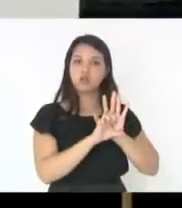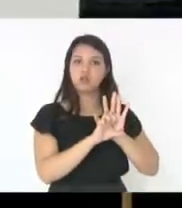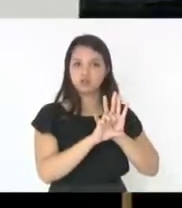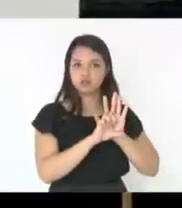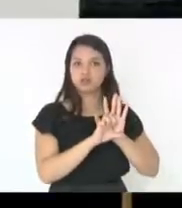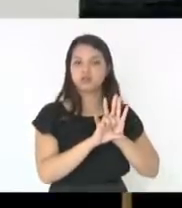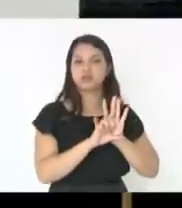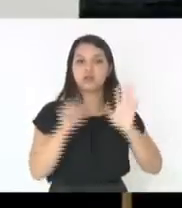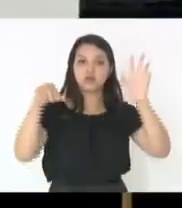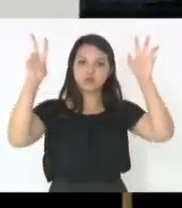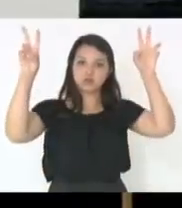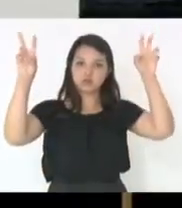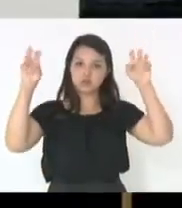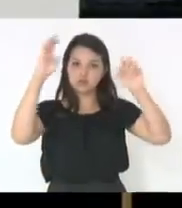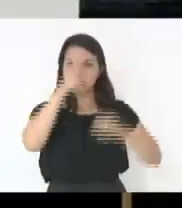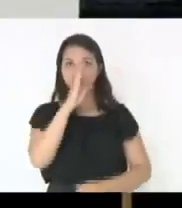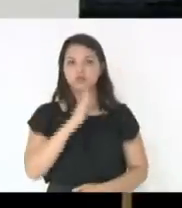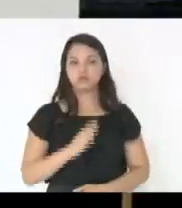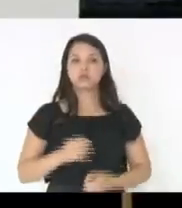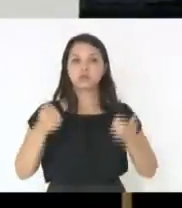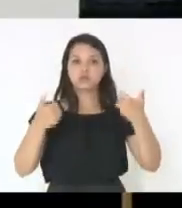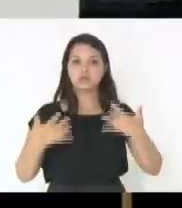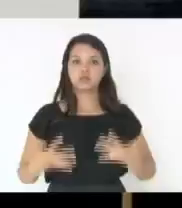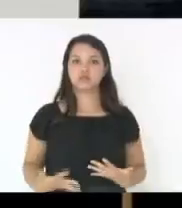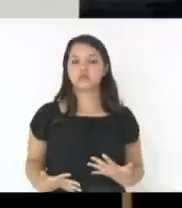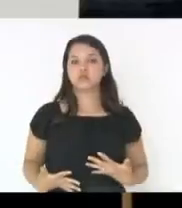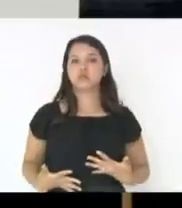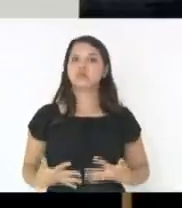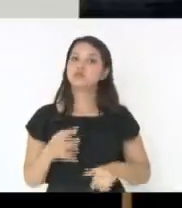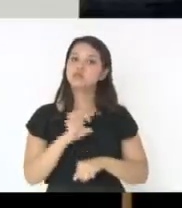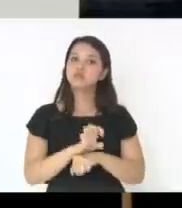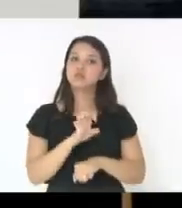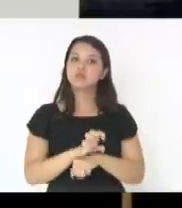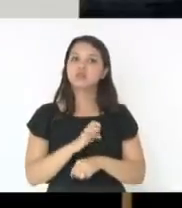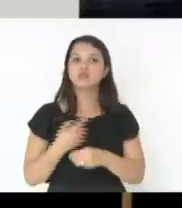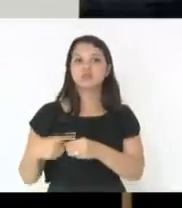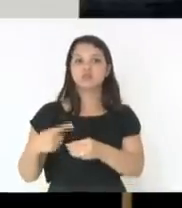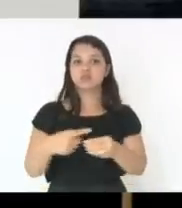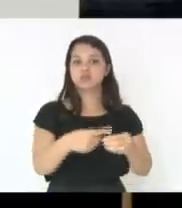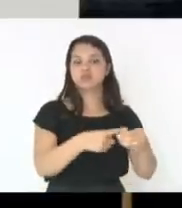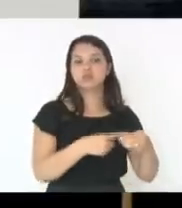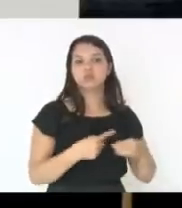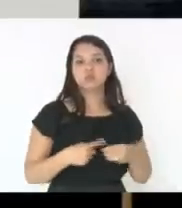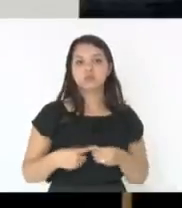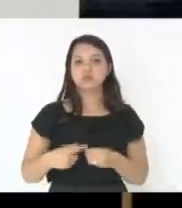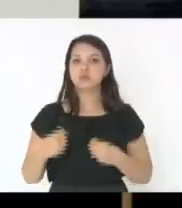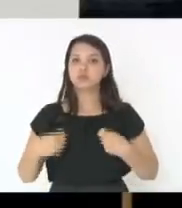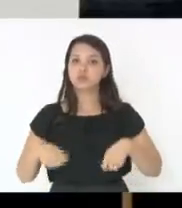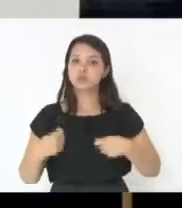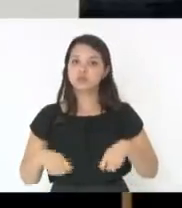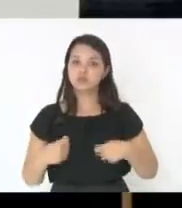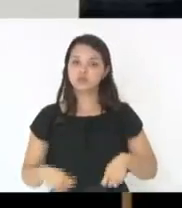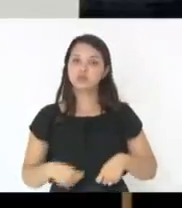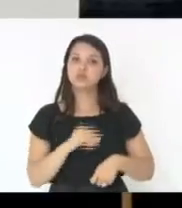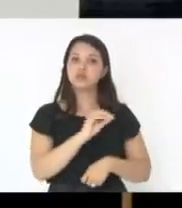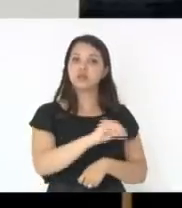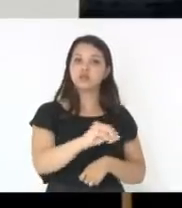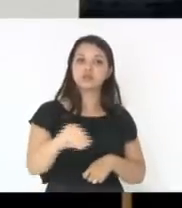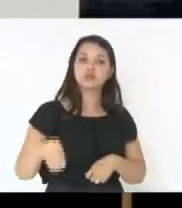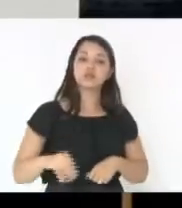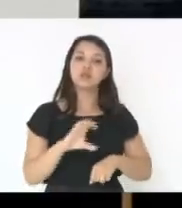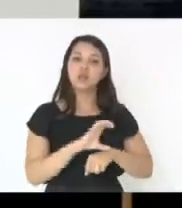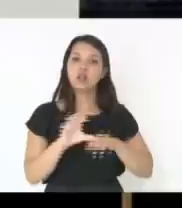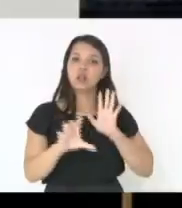Brasil, diz o seguinte, os Estados e os municípios deverão observar o disposto nas respectivas constituições, ou leis orgânicas,